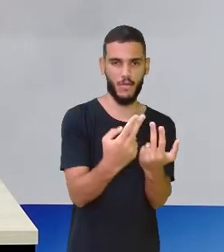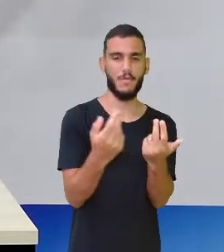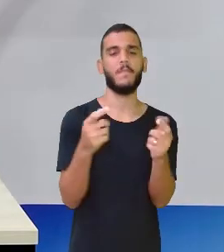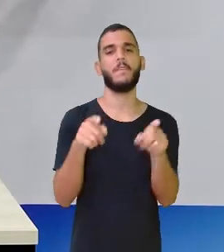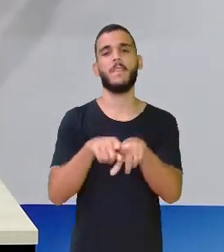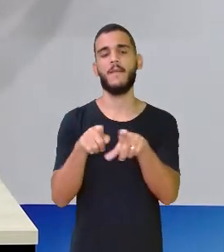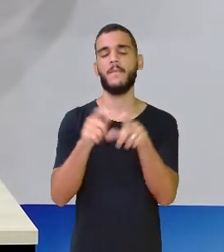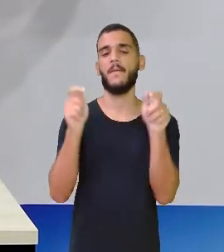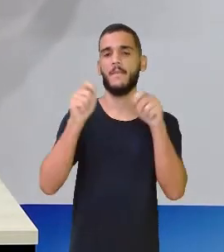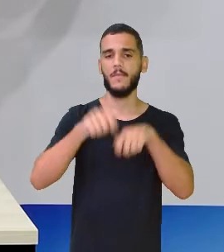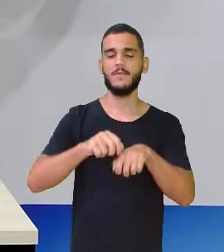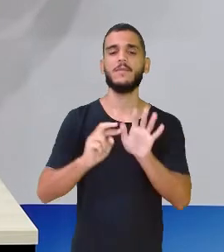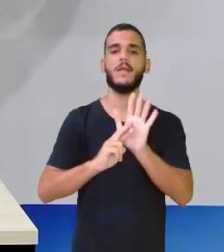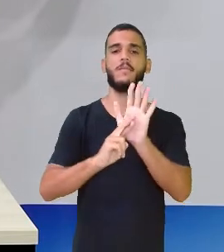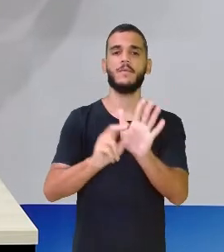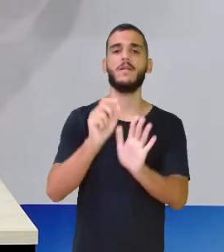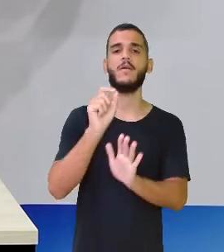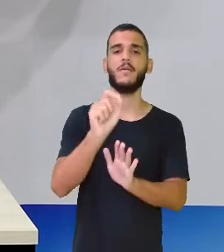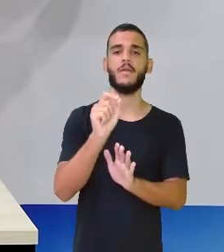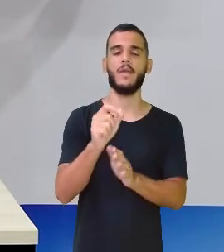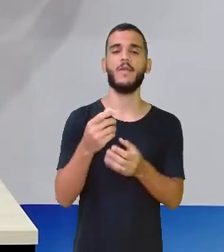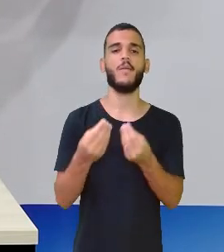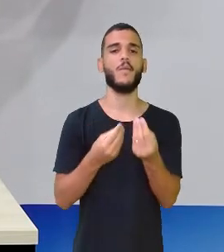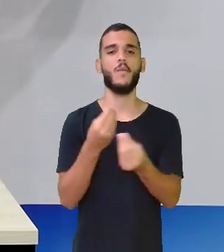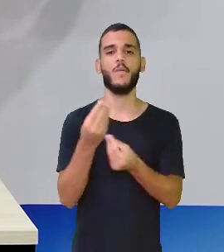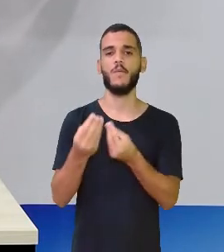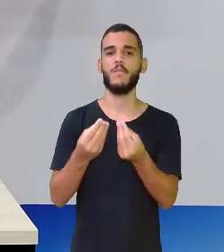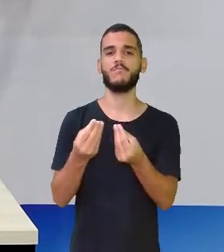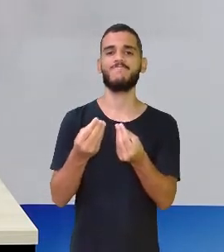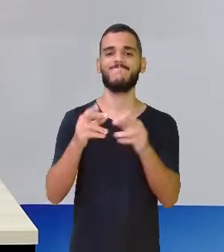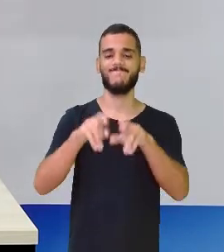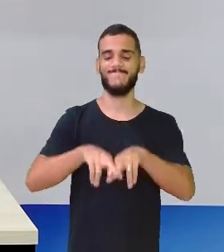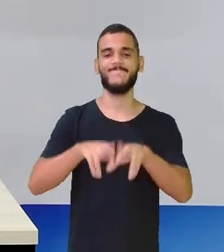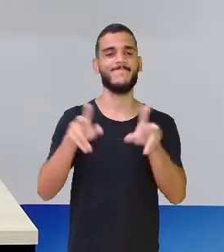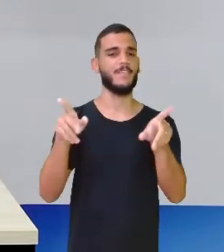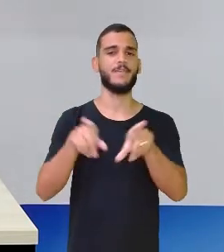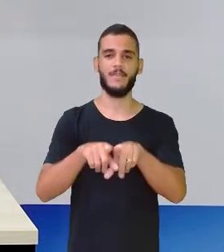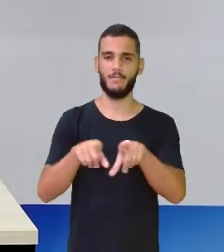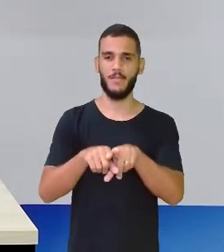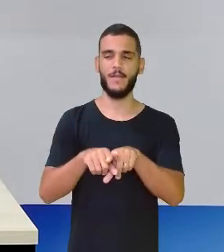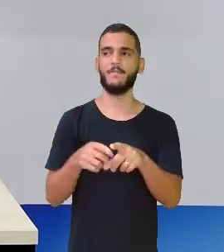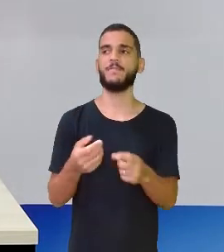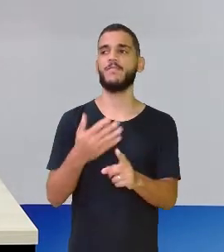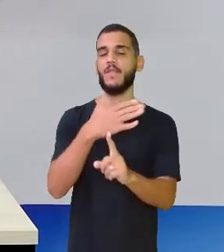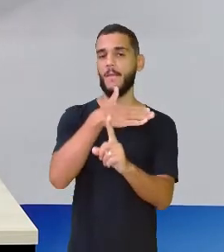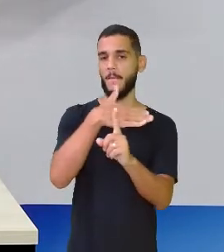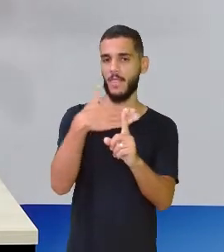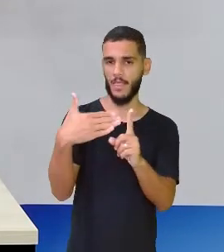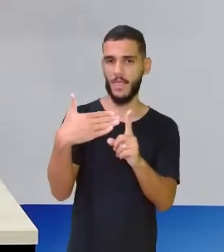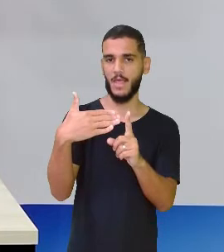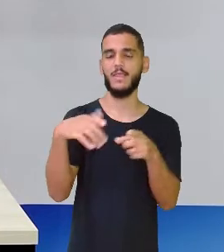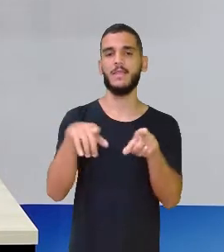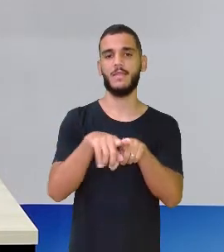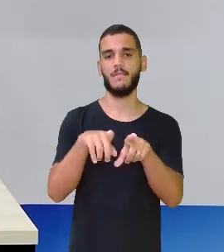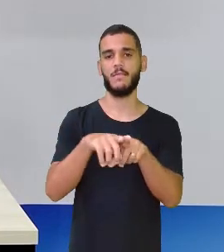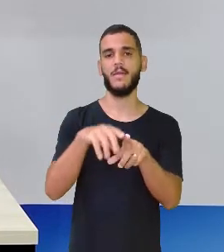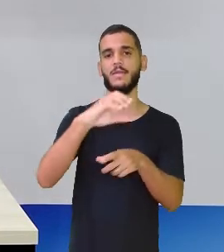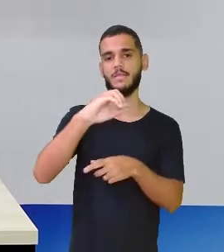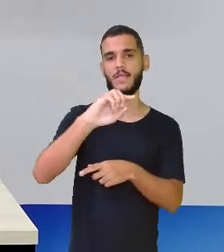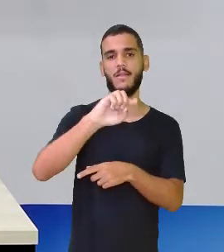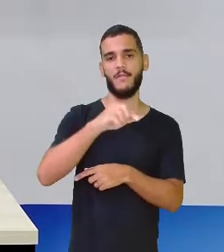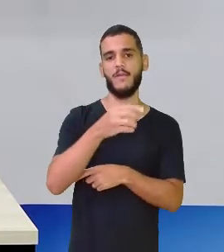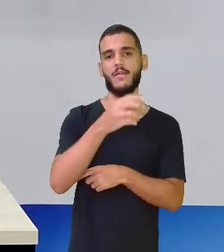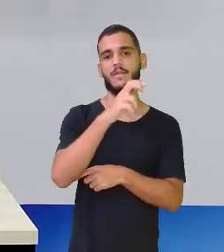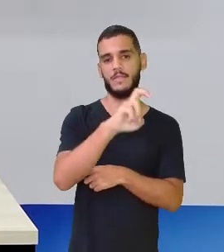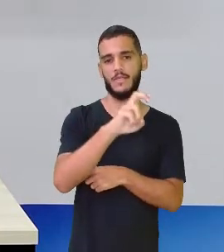posso representar de maneiras distintas. Metade e 0,5 é a